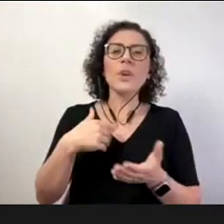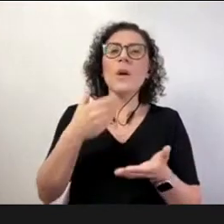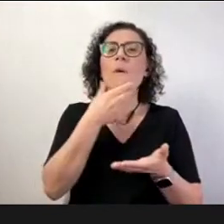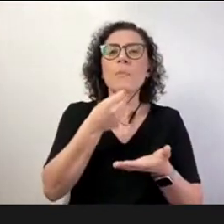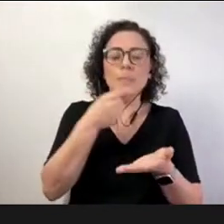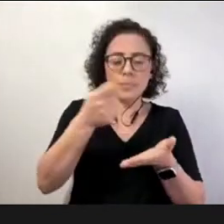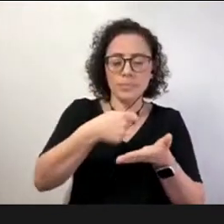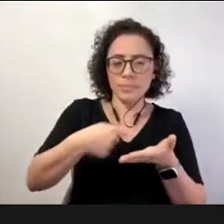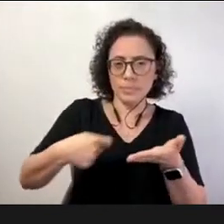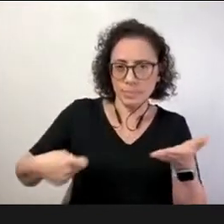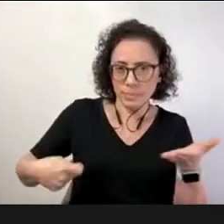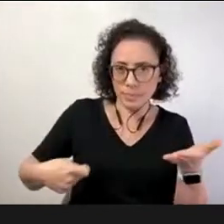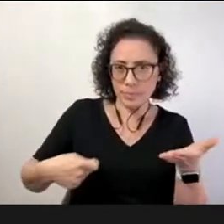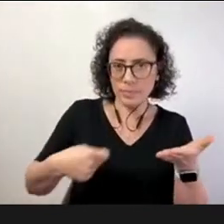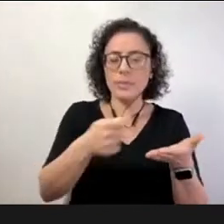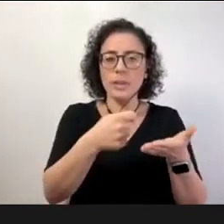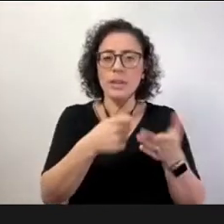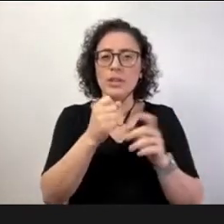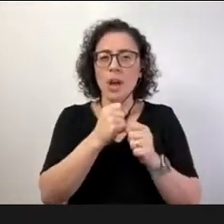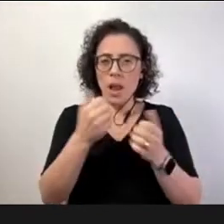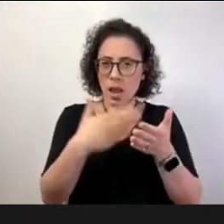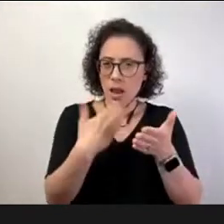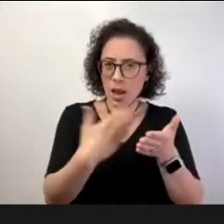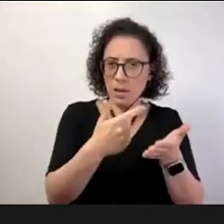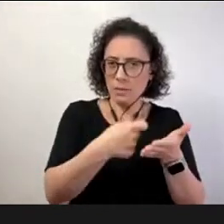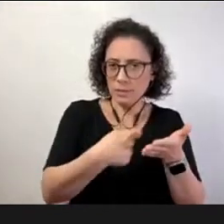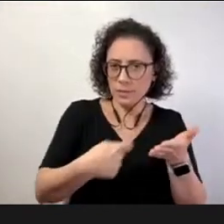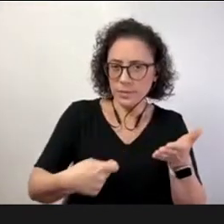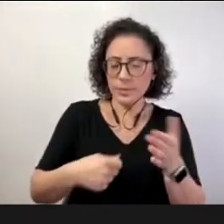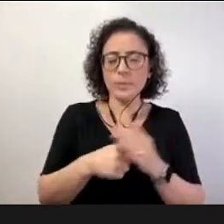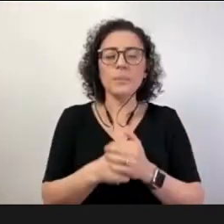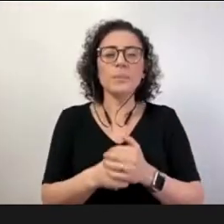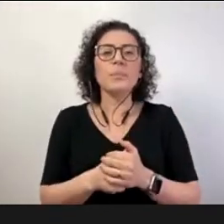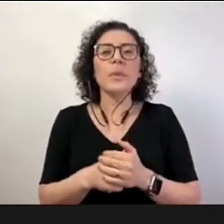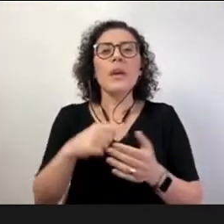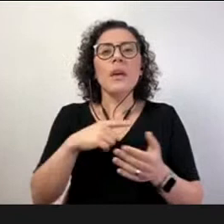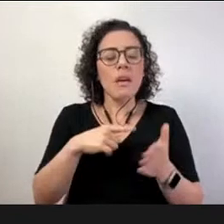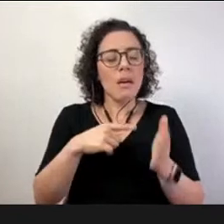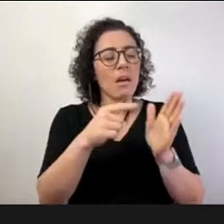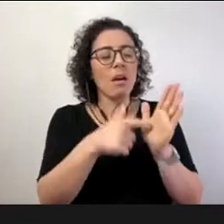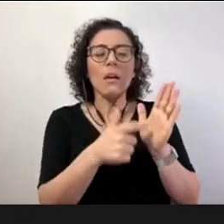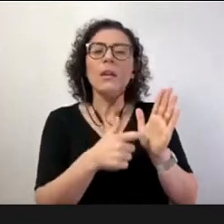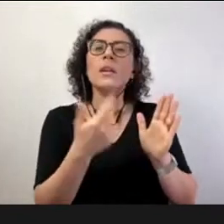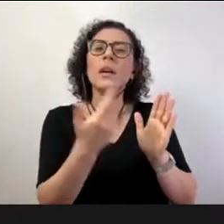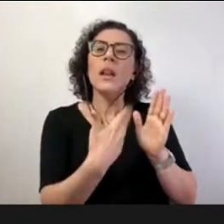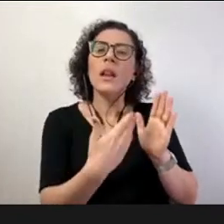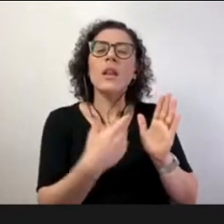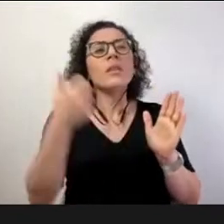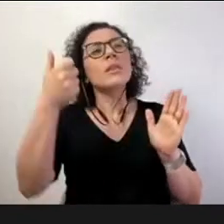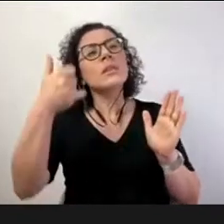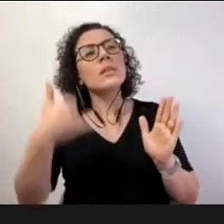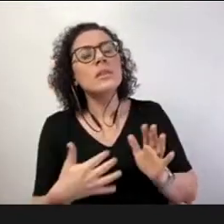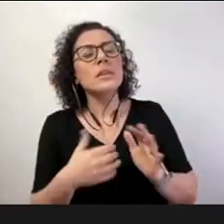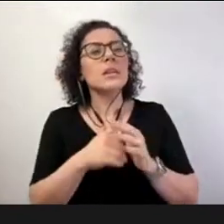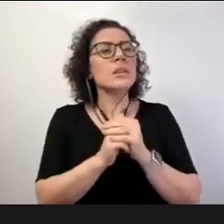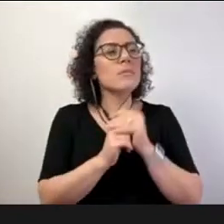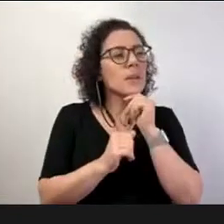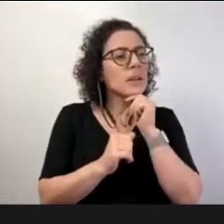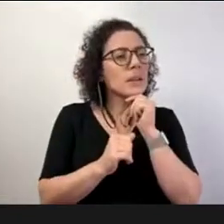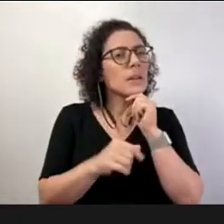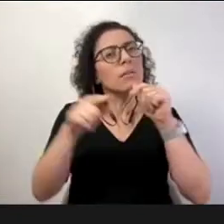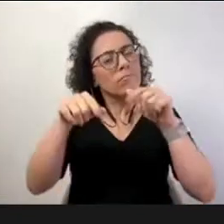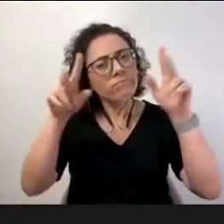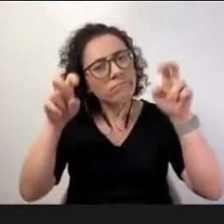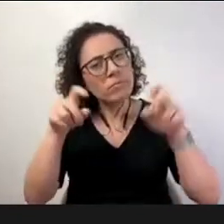Leçon d'Anciècle de Vie, As Lições de um Século de Vida, e em que ele falava exatamente desta questão da